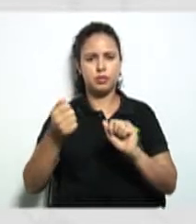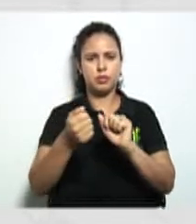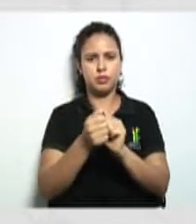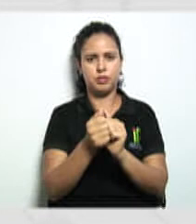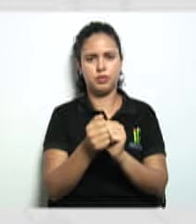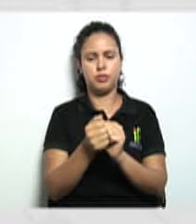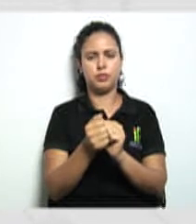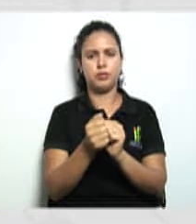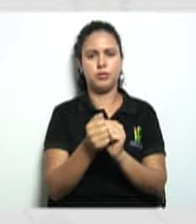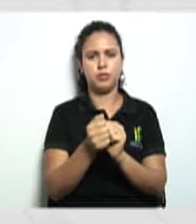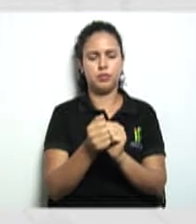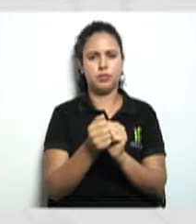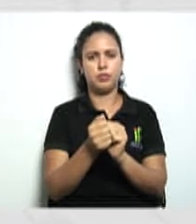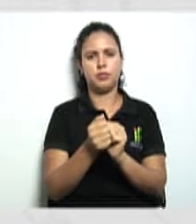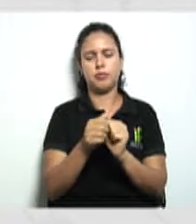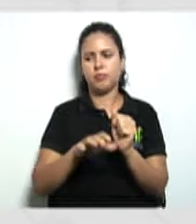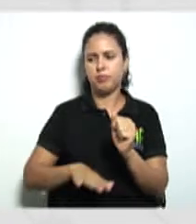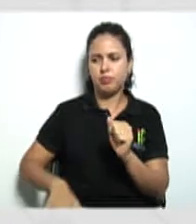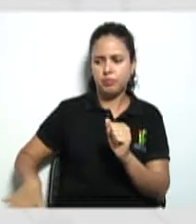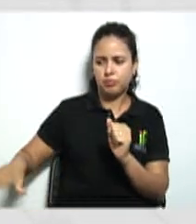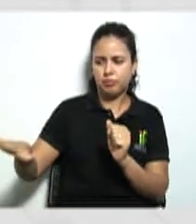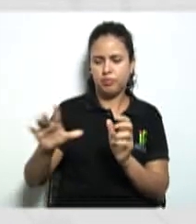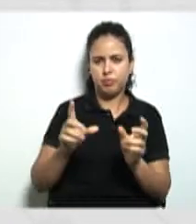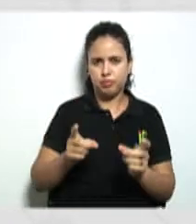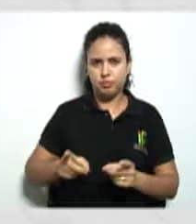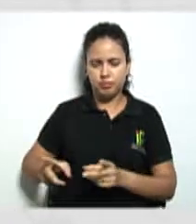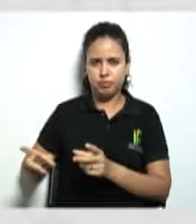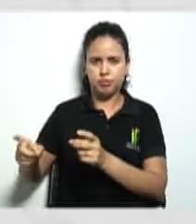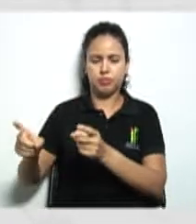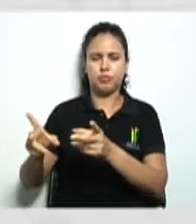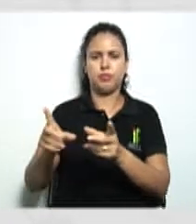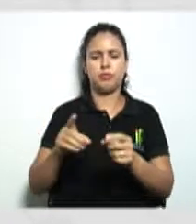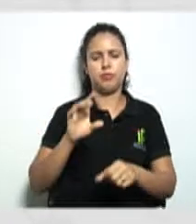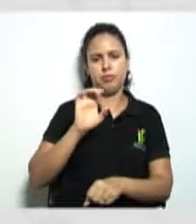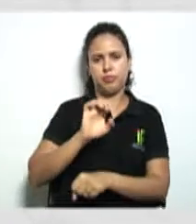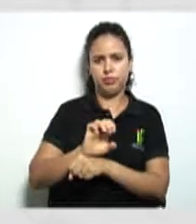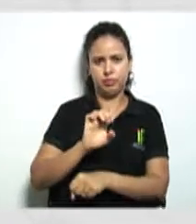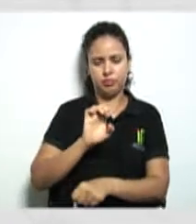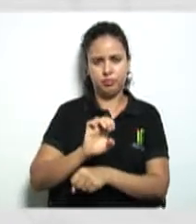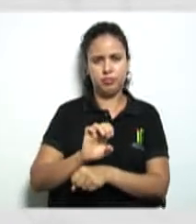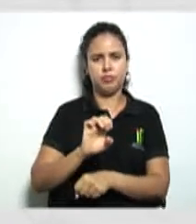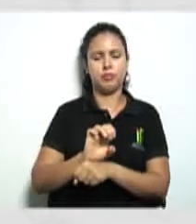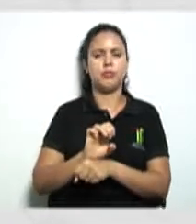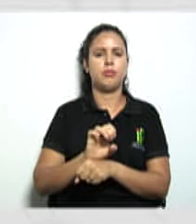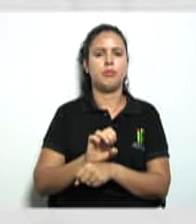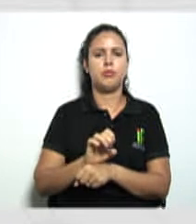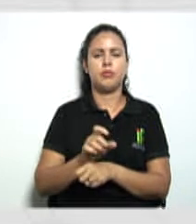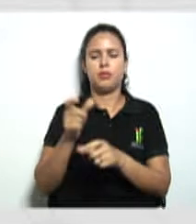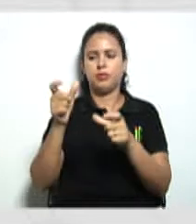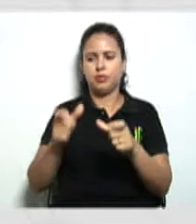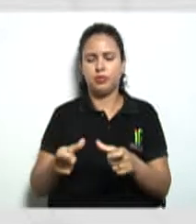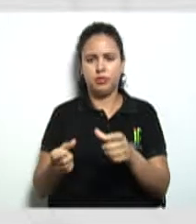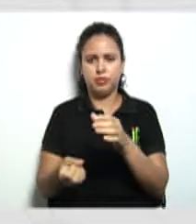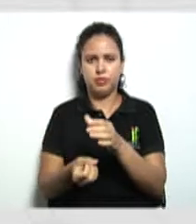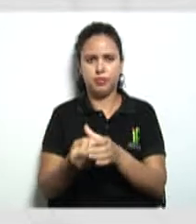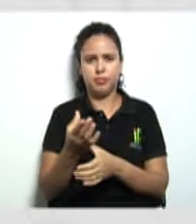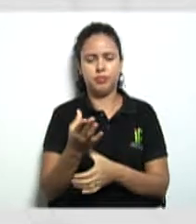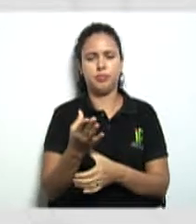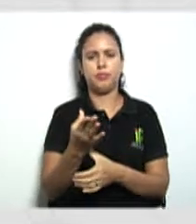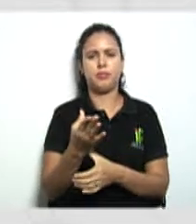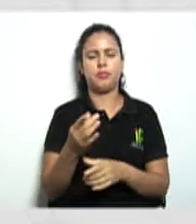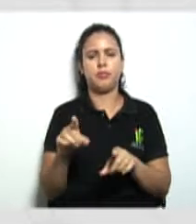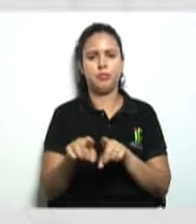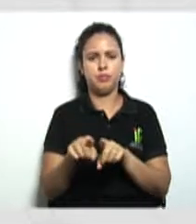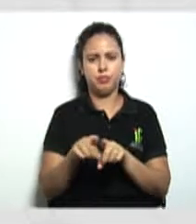comercial do estado onde foi criada o código civil